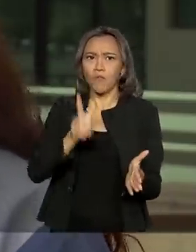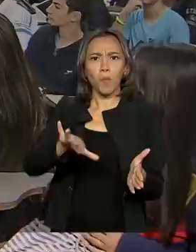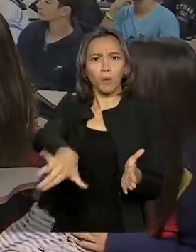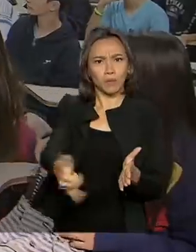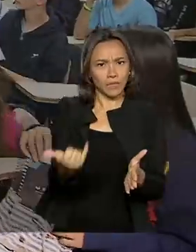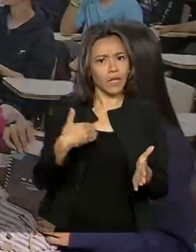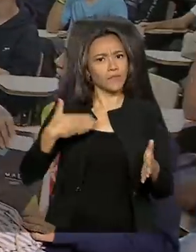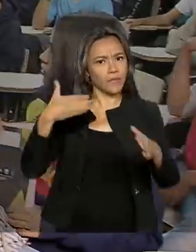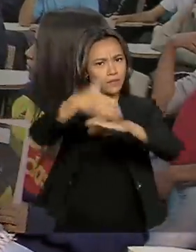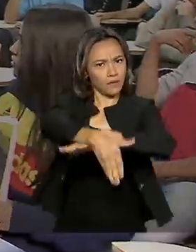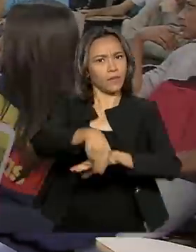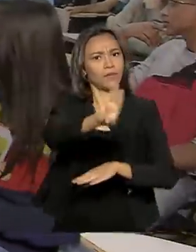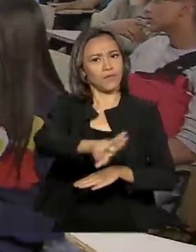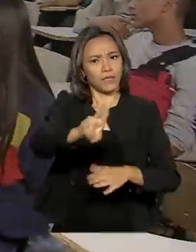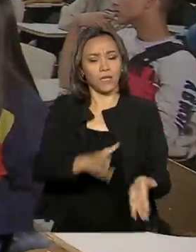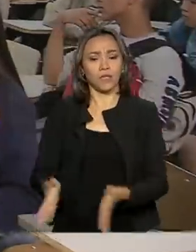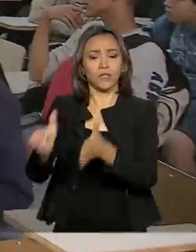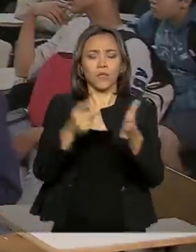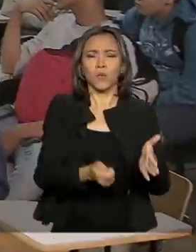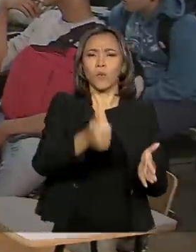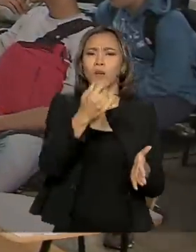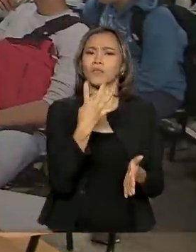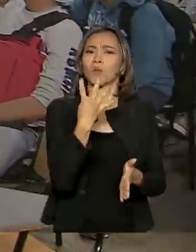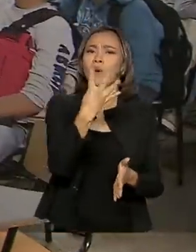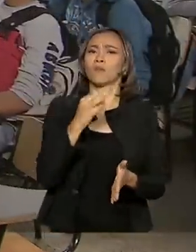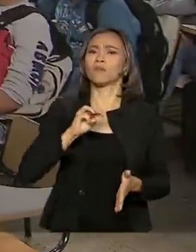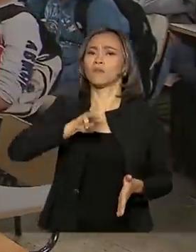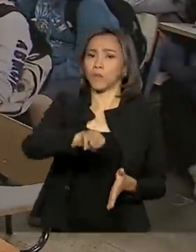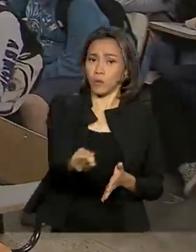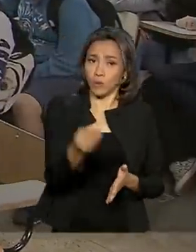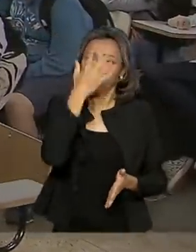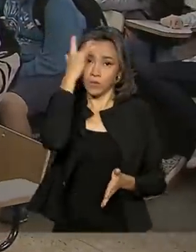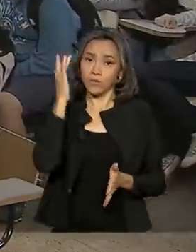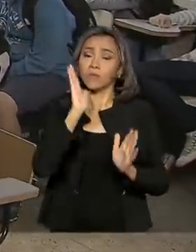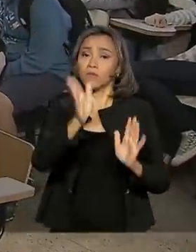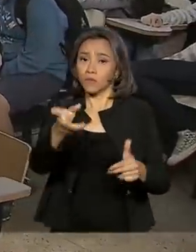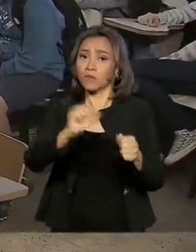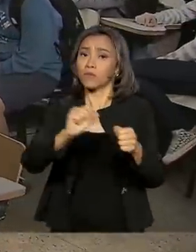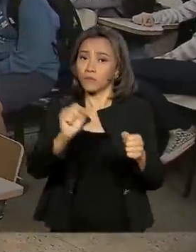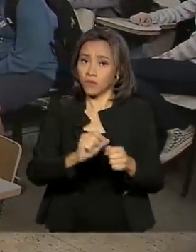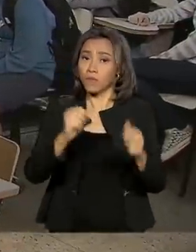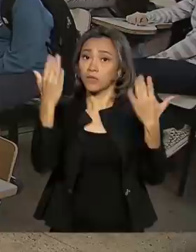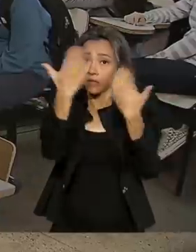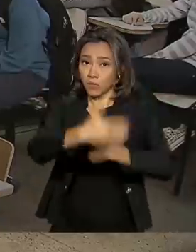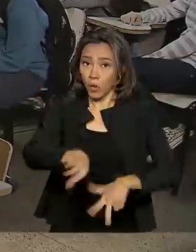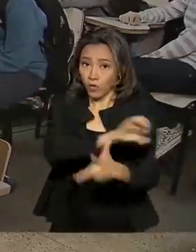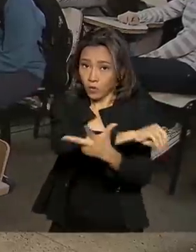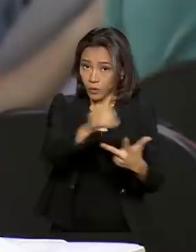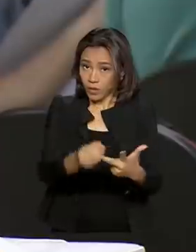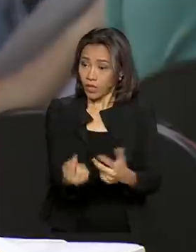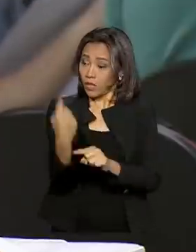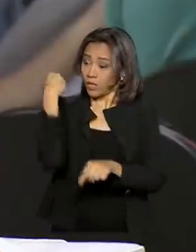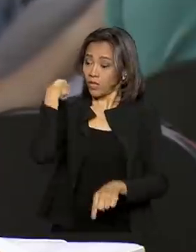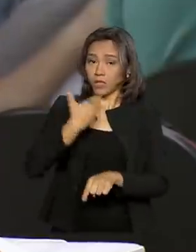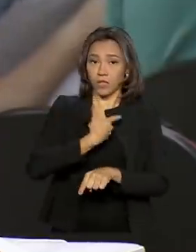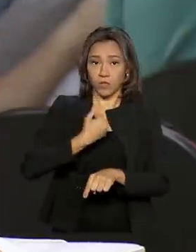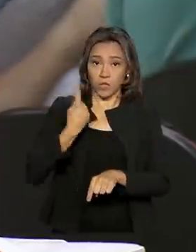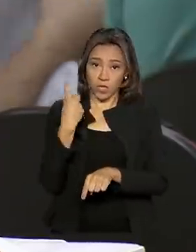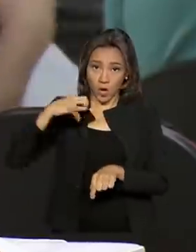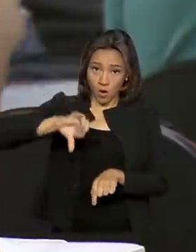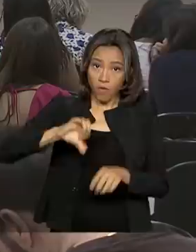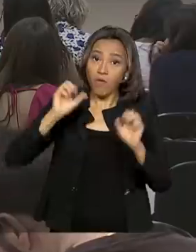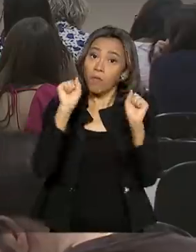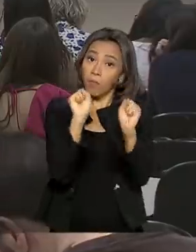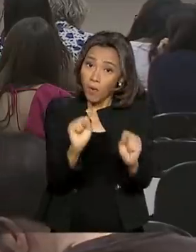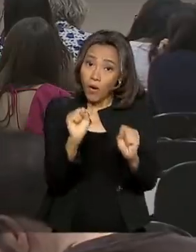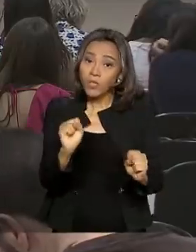superior. Os quase 4 milhões de participantes que fizeram o Exame Nacional do Ensino Médio em 2019 podem conferir